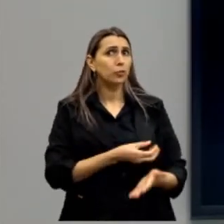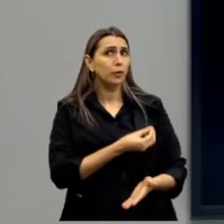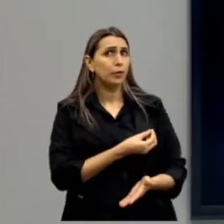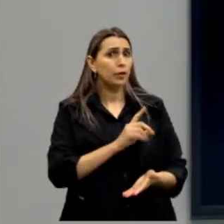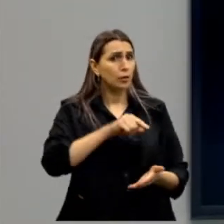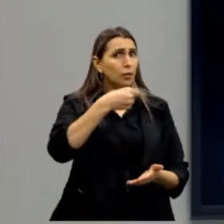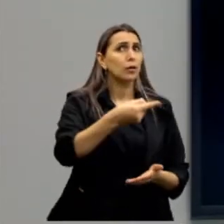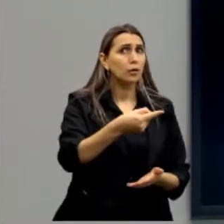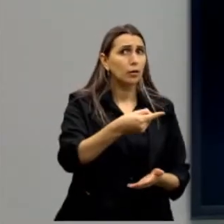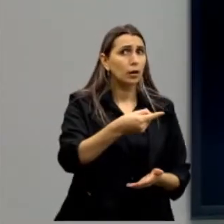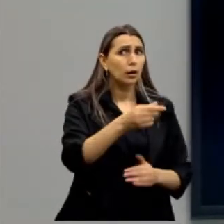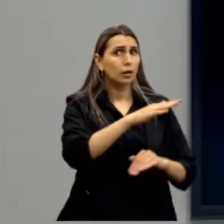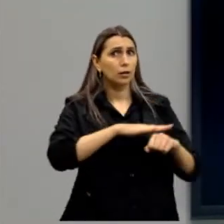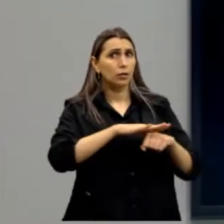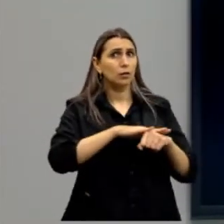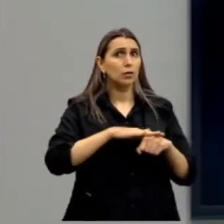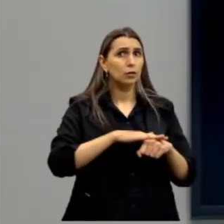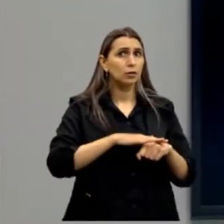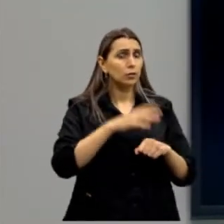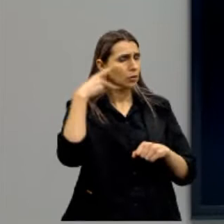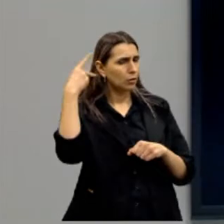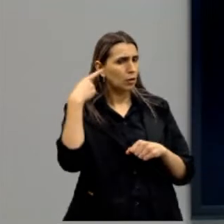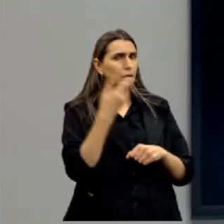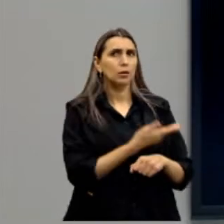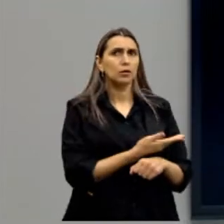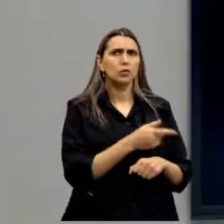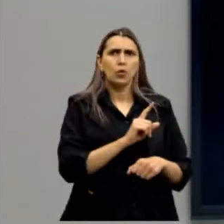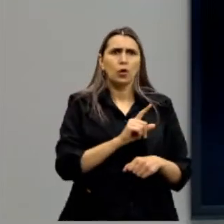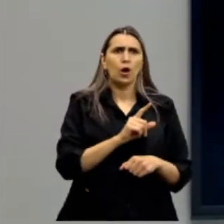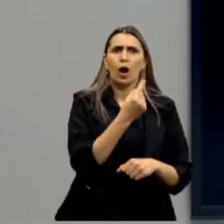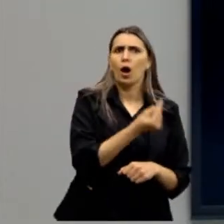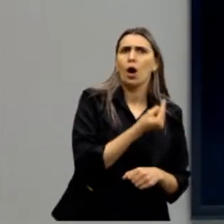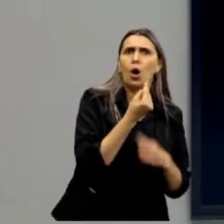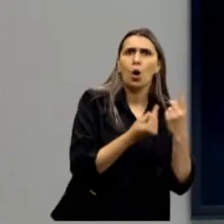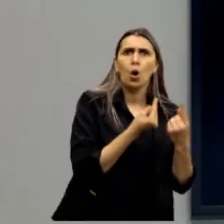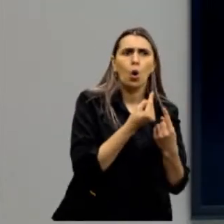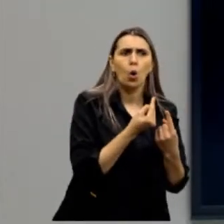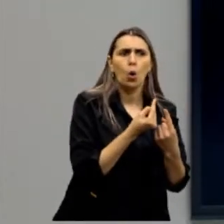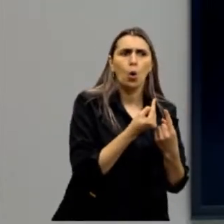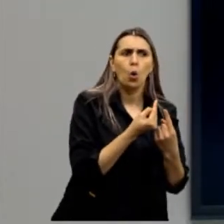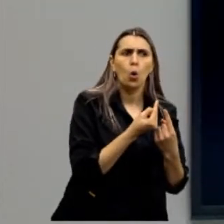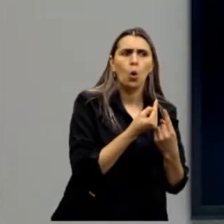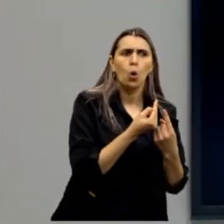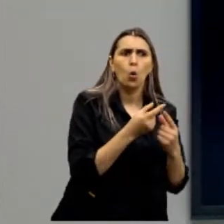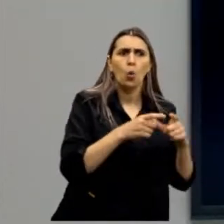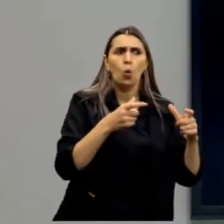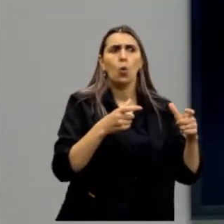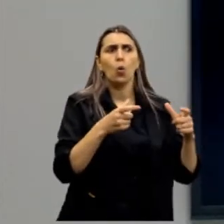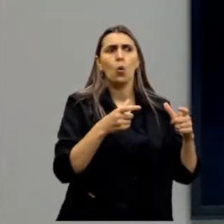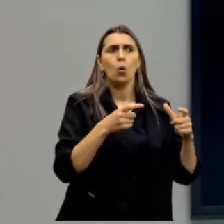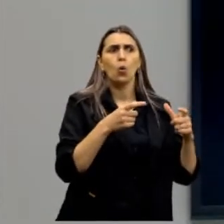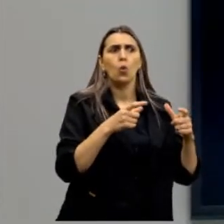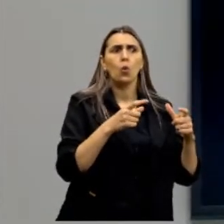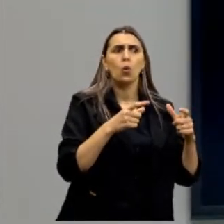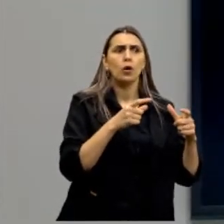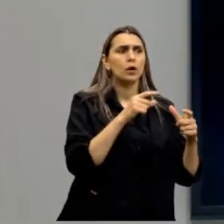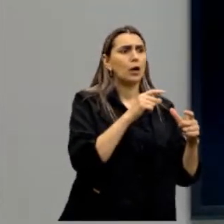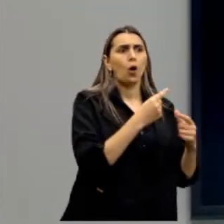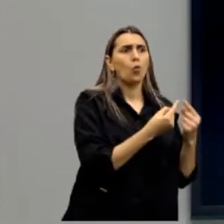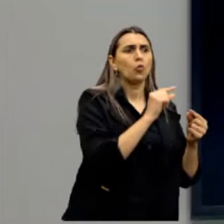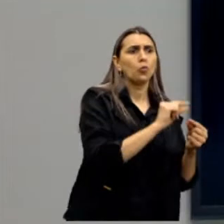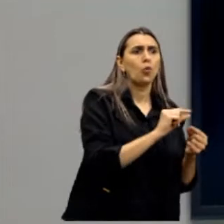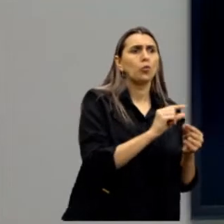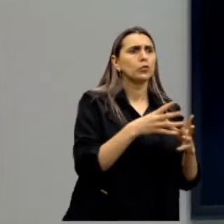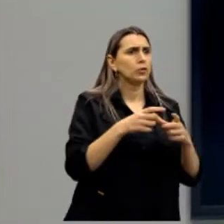mais, nós passamos a conversar do negócio de política, não assim, alguns poucos, muitos, e muitos pouco, pouco mesmo,